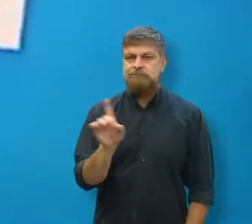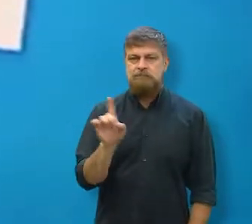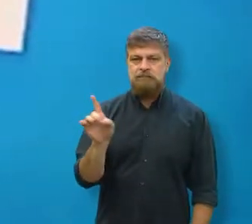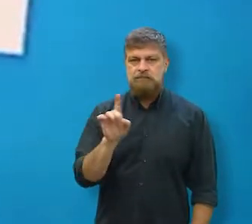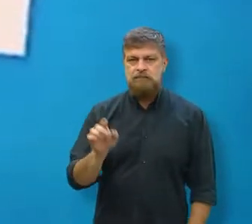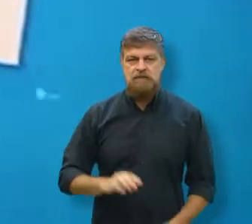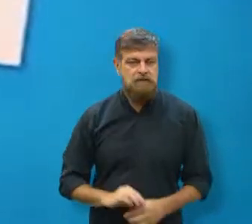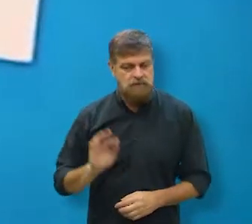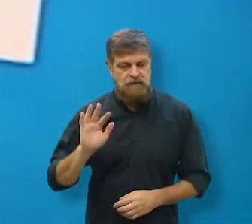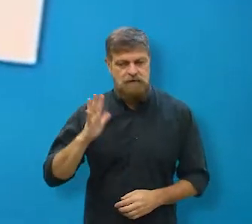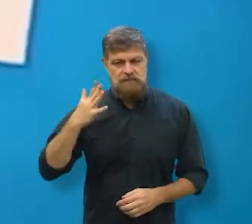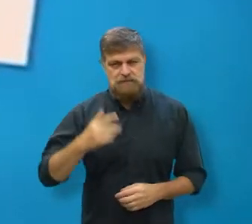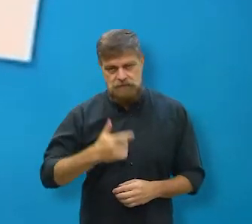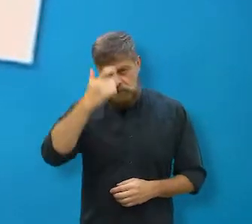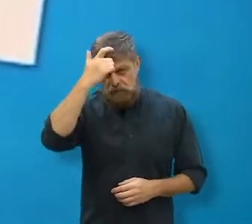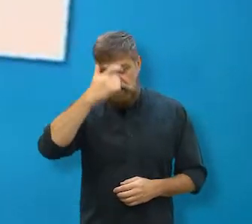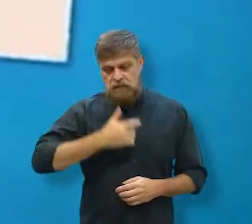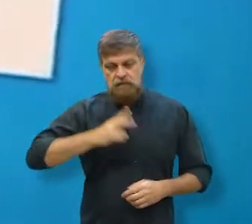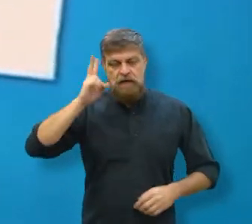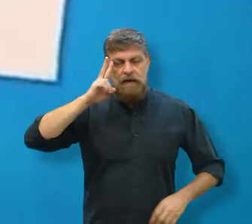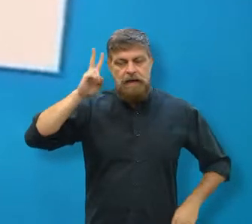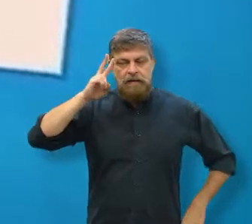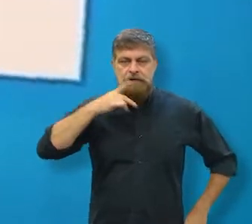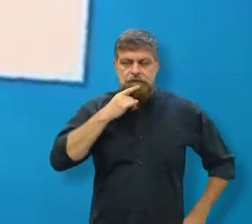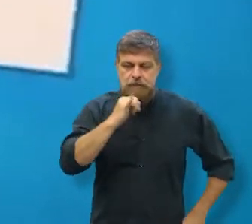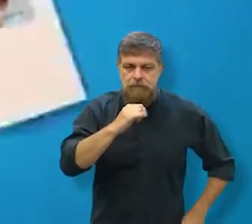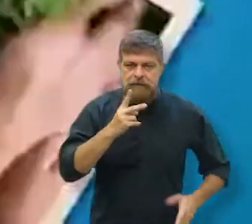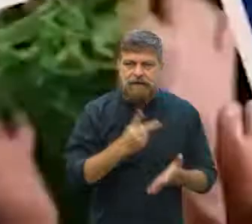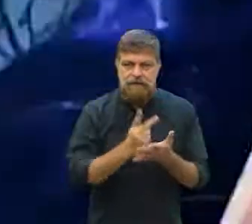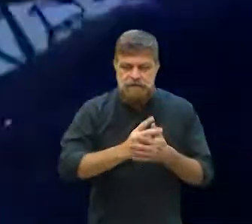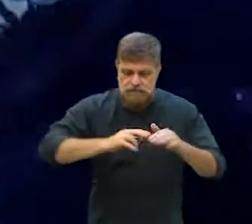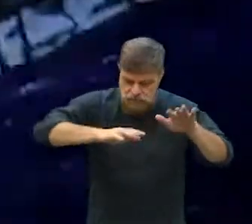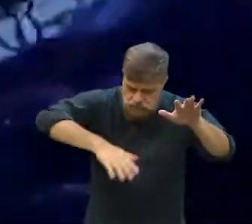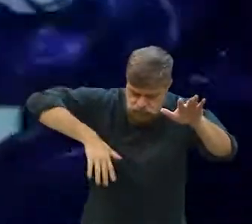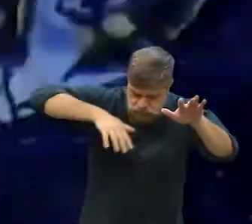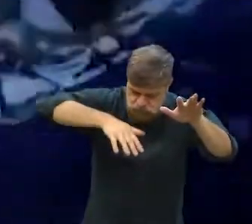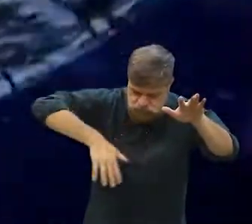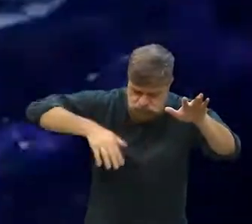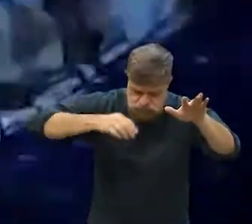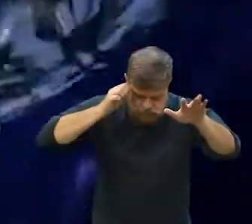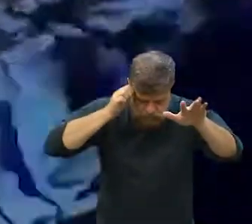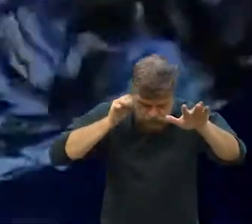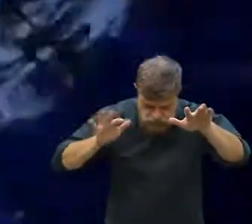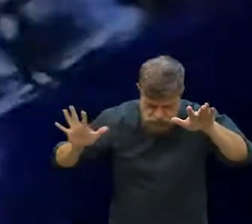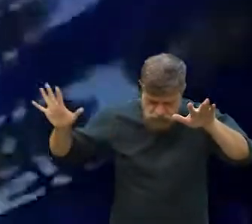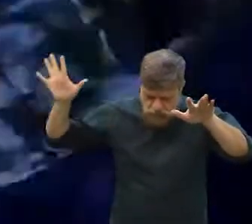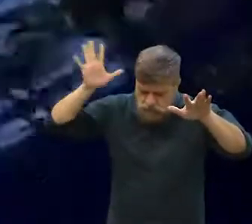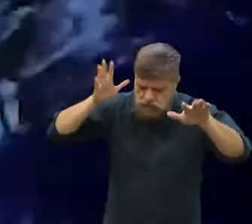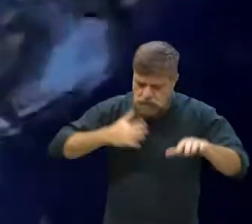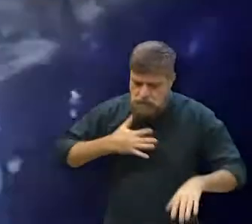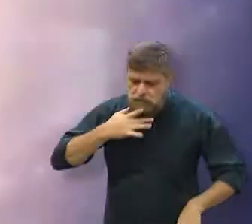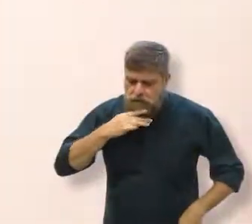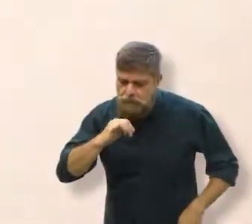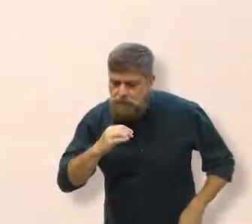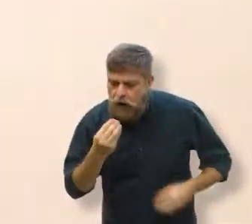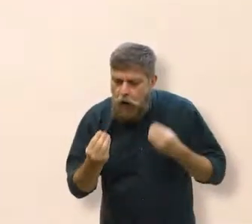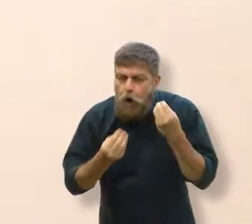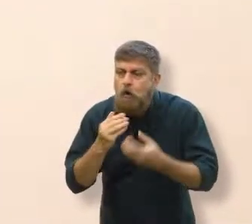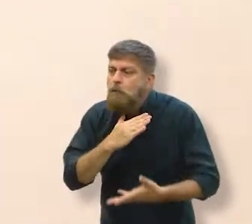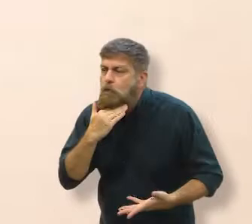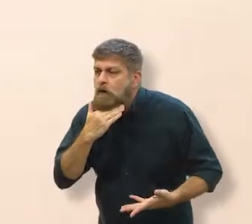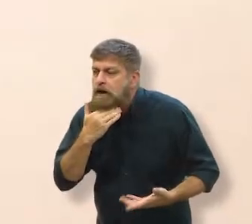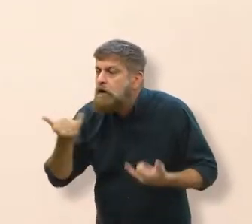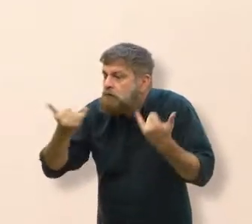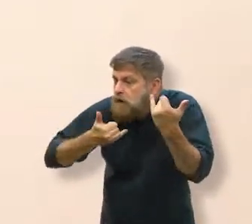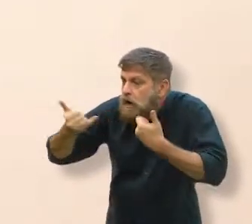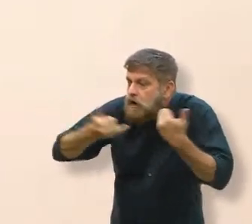Não, não foi isso, é que eu comecei a lembrar do meu pai toda vez que eu estou embaixo da água, e... Como ele morreu? Alguém pode me